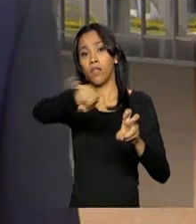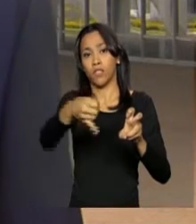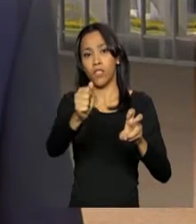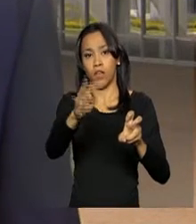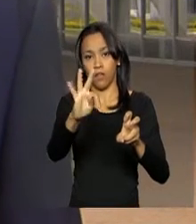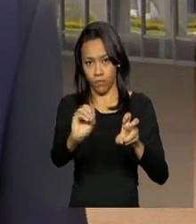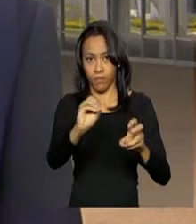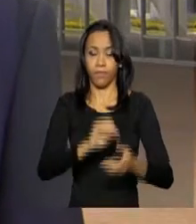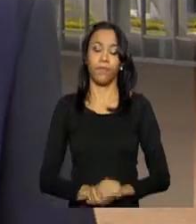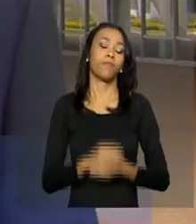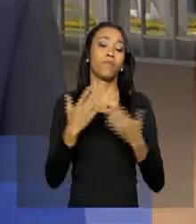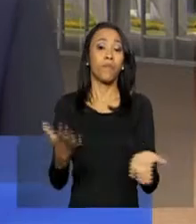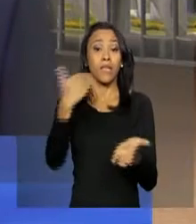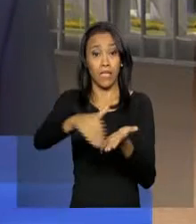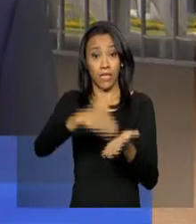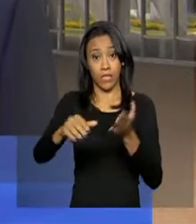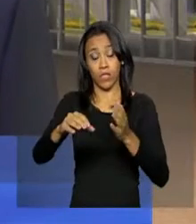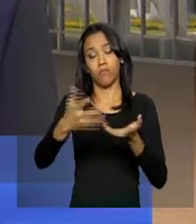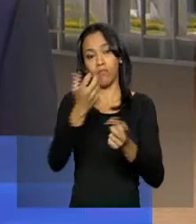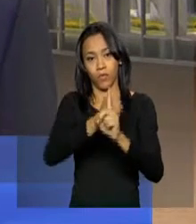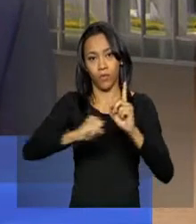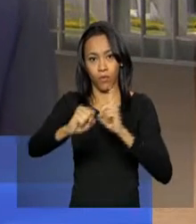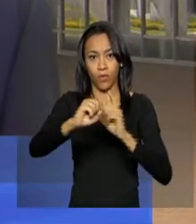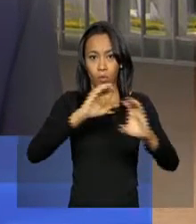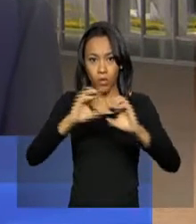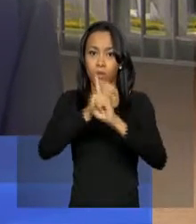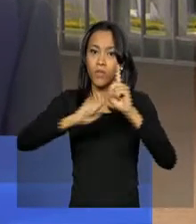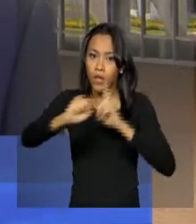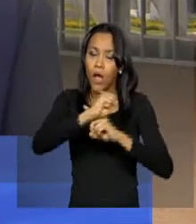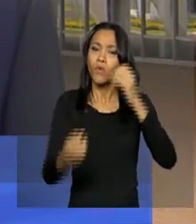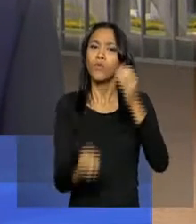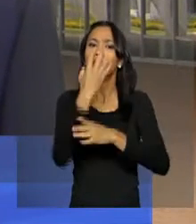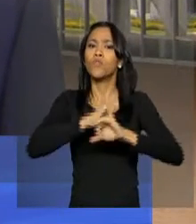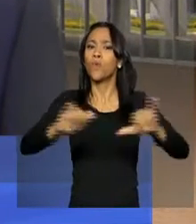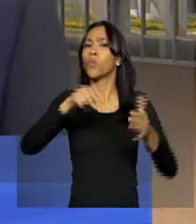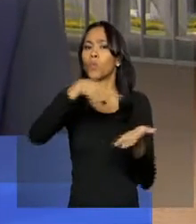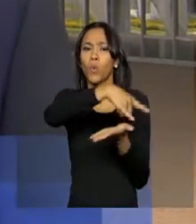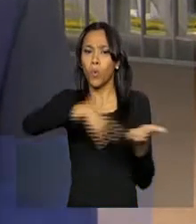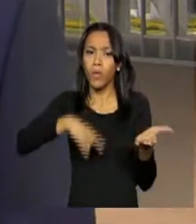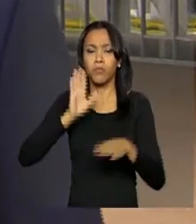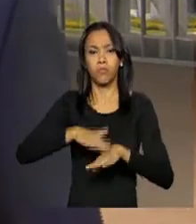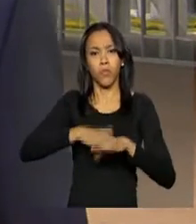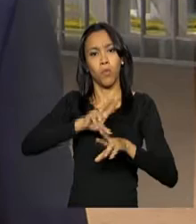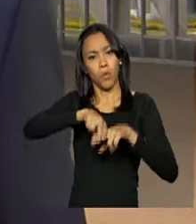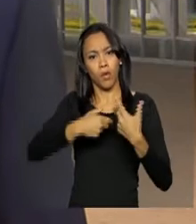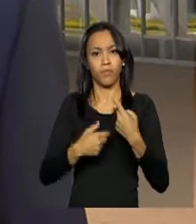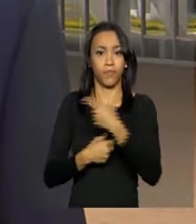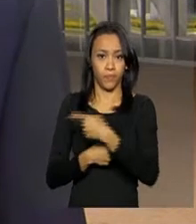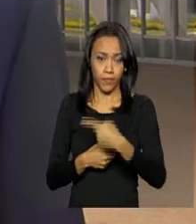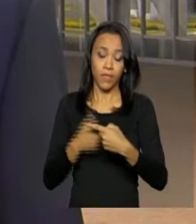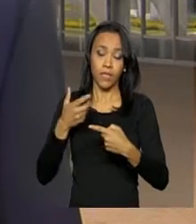A Secretaria de Comunicação Social da Presidência da República divulgou nota sobre a entrevista do senador Delcídio do Amaral,